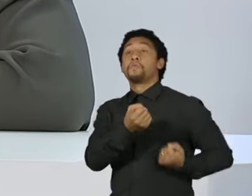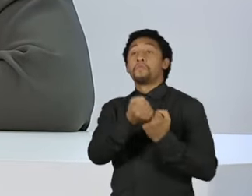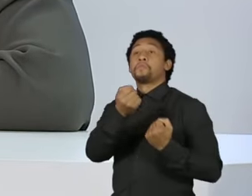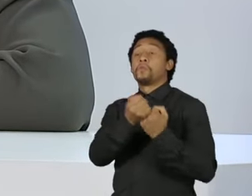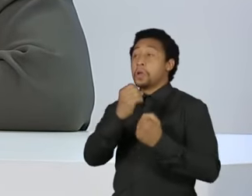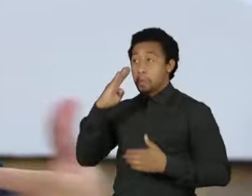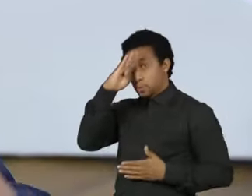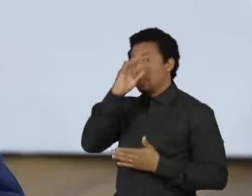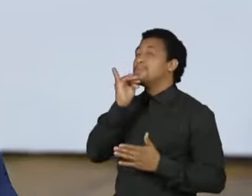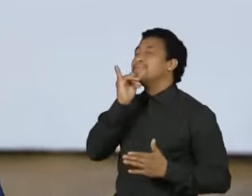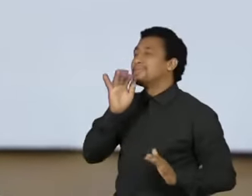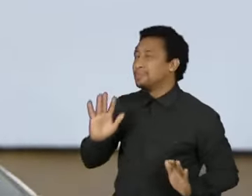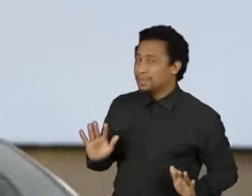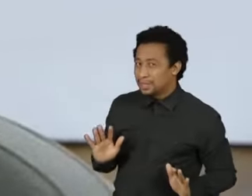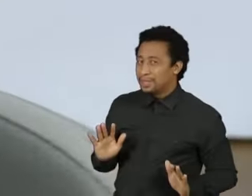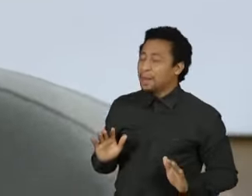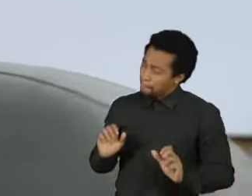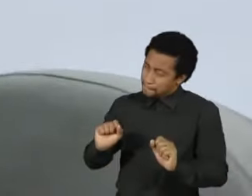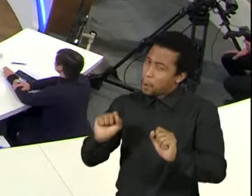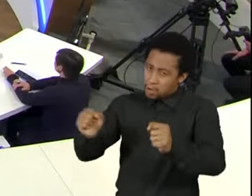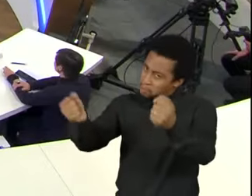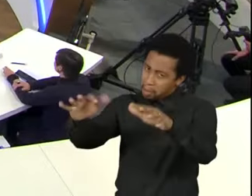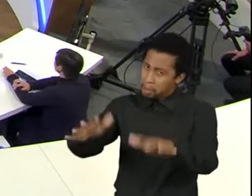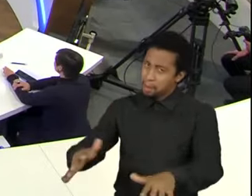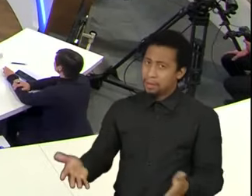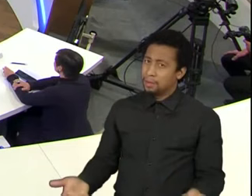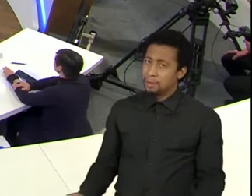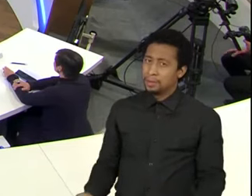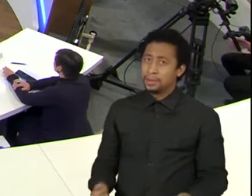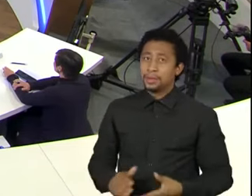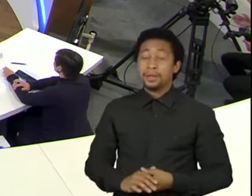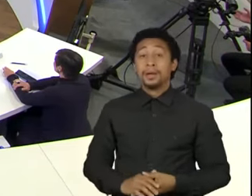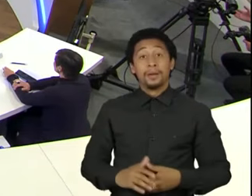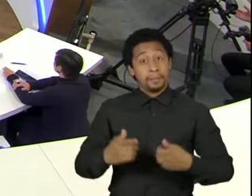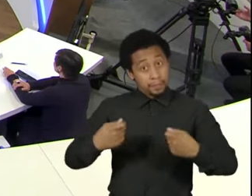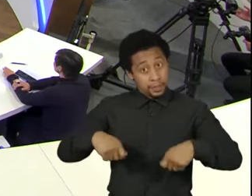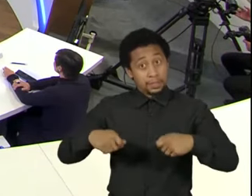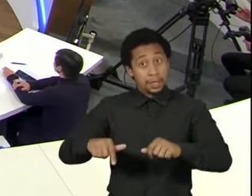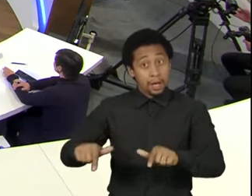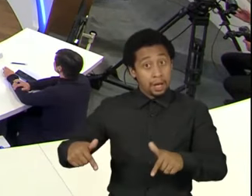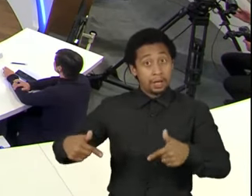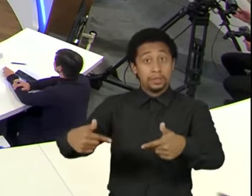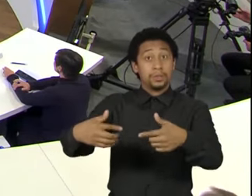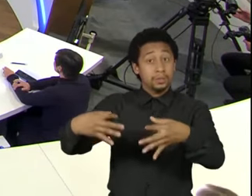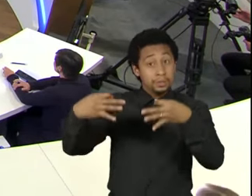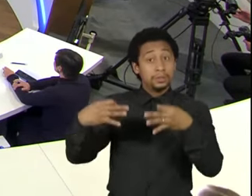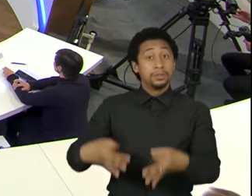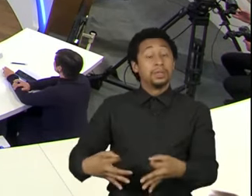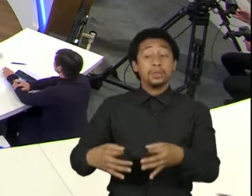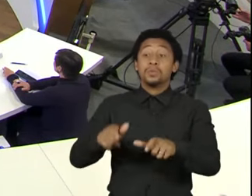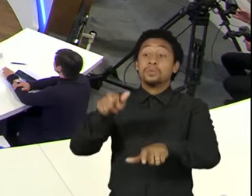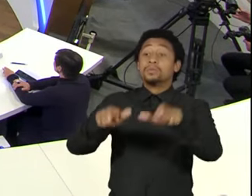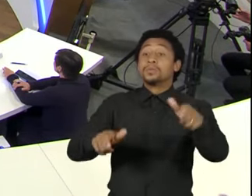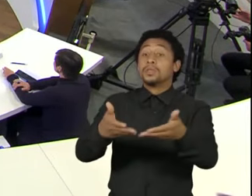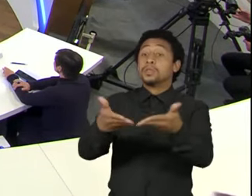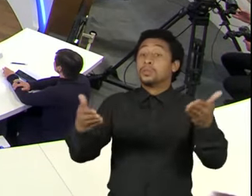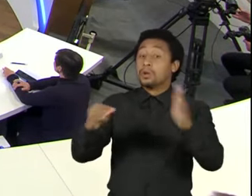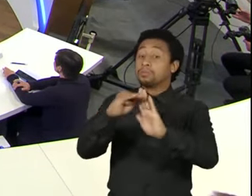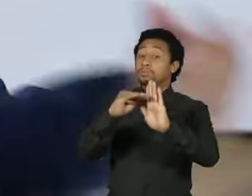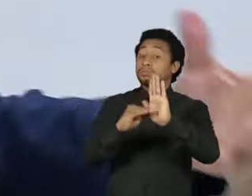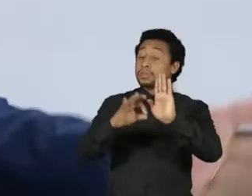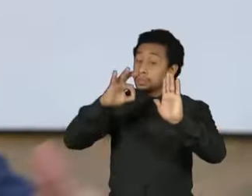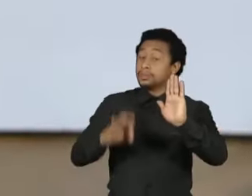falando. Então, tem coisas que precisam ser tocadas com a responsabilidade de quem tem valores, de quem tem princípios.